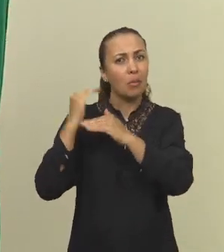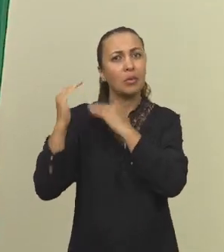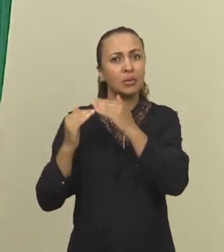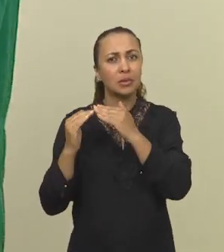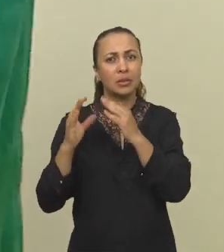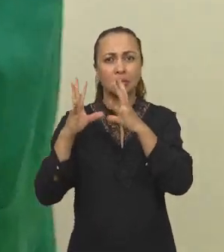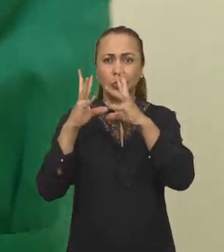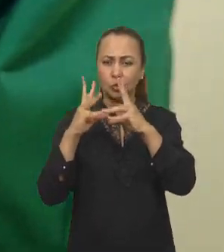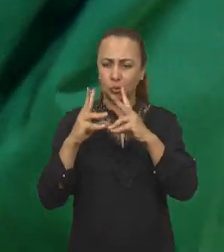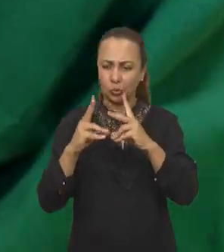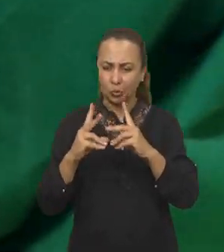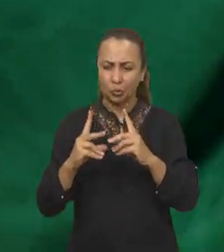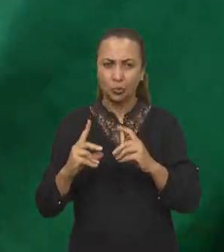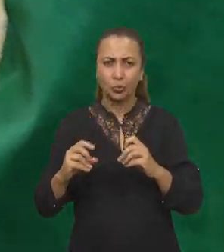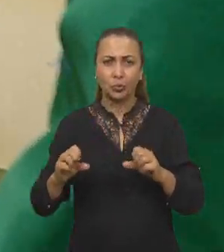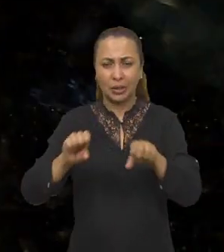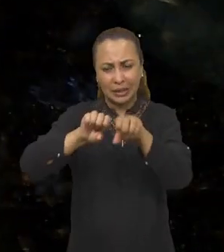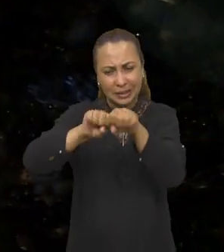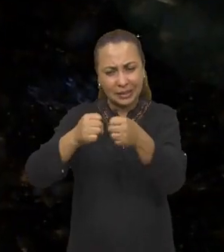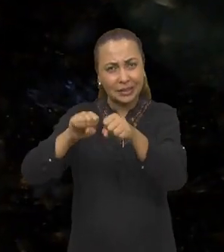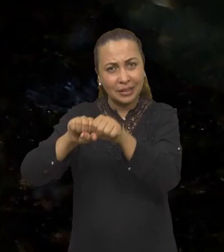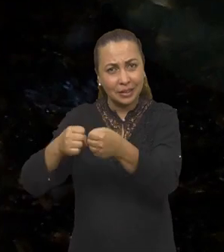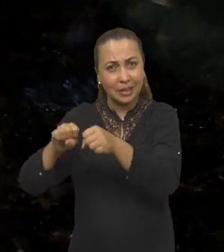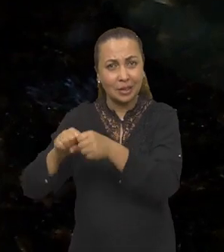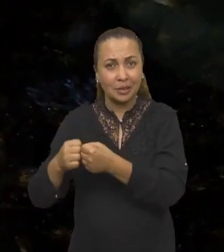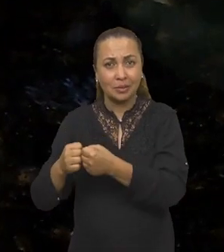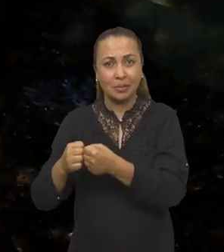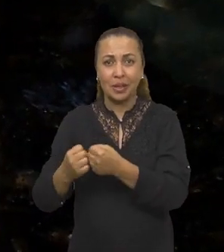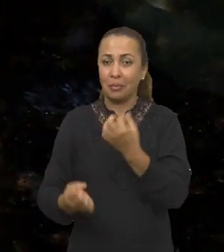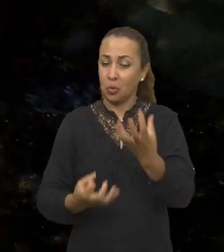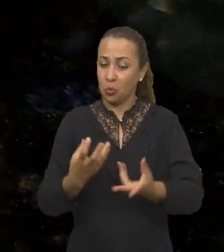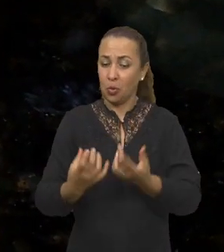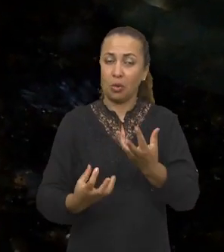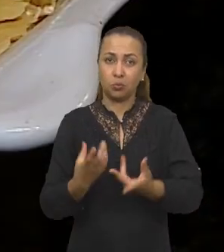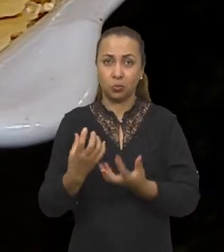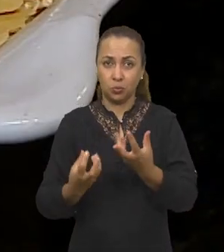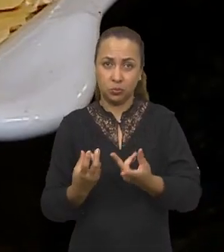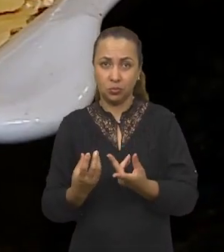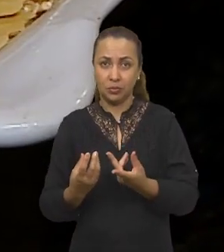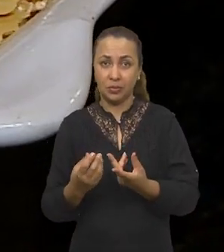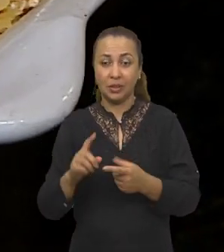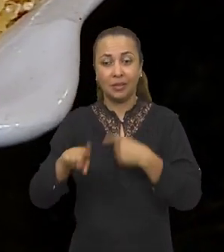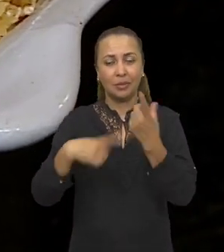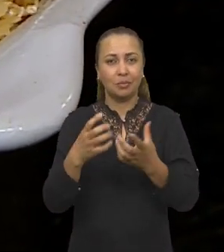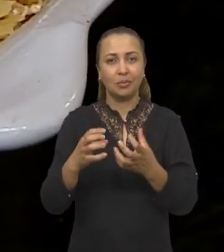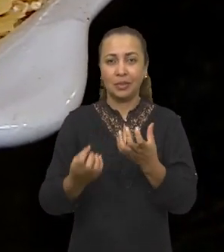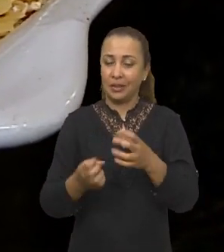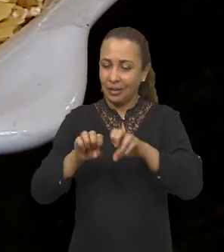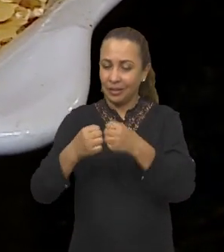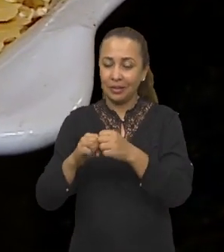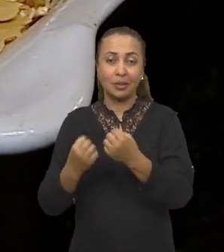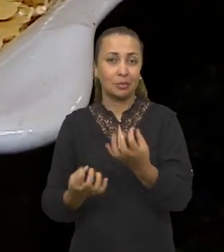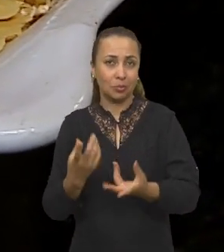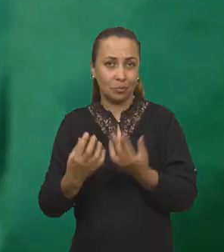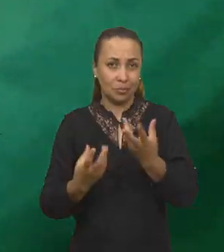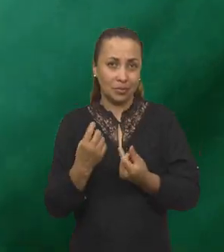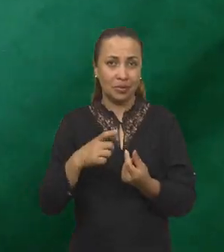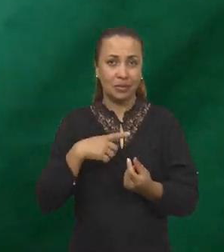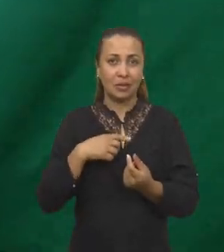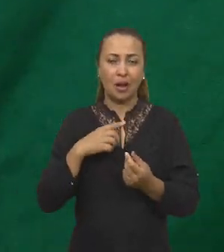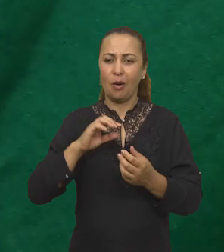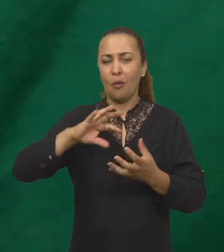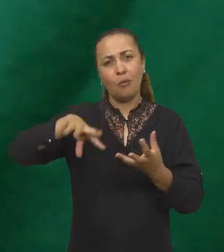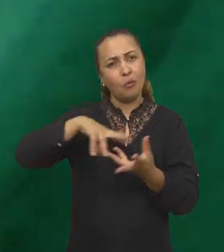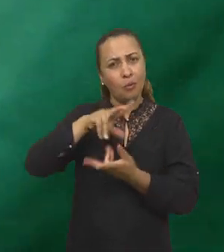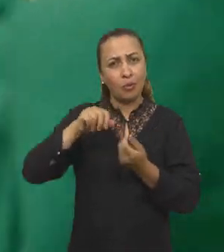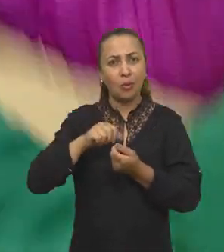já diz, um processo de decomposição, um processo de quebra a partir da temperatura. E com essa quebra desse material, a gente tem aí um